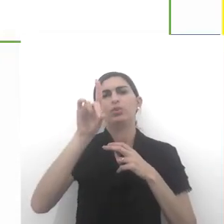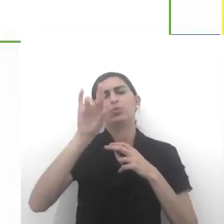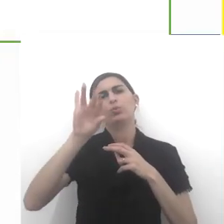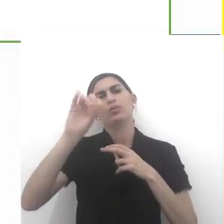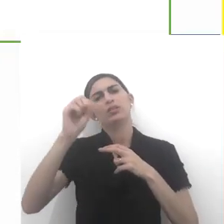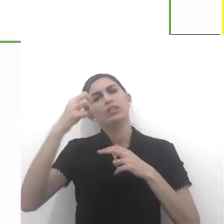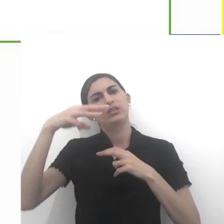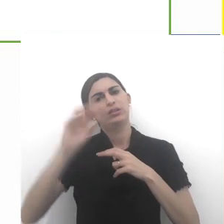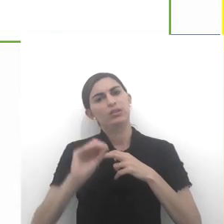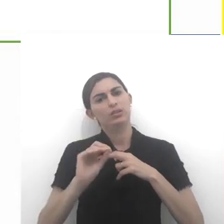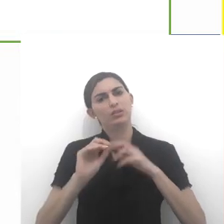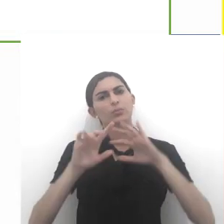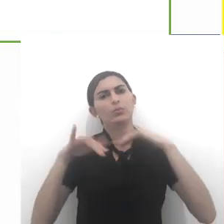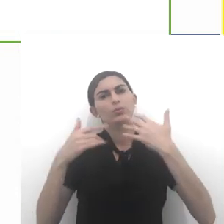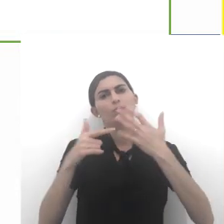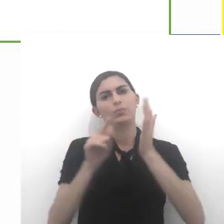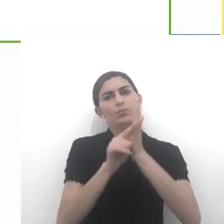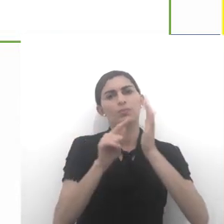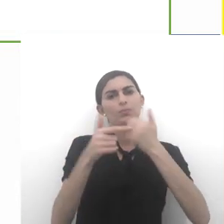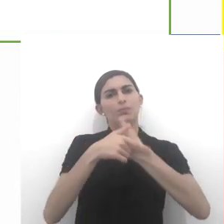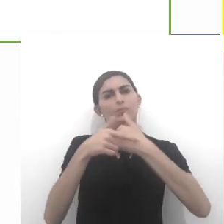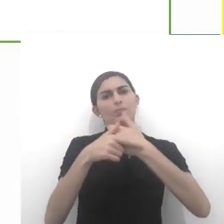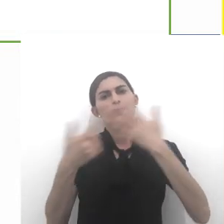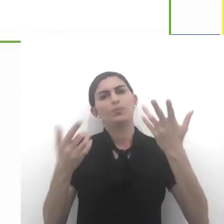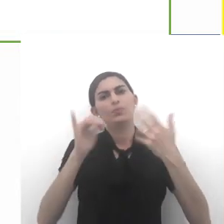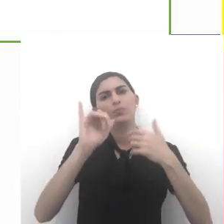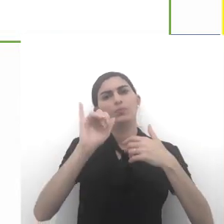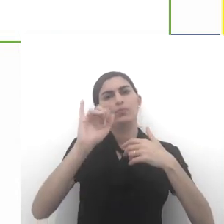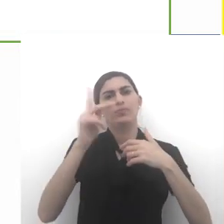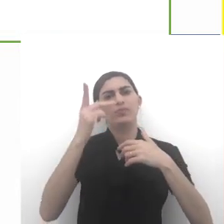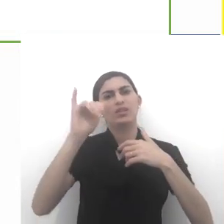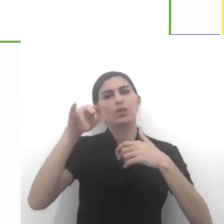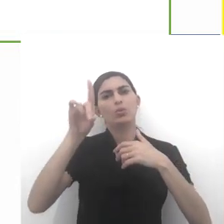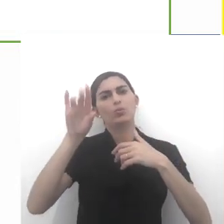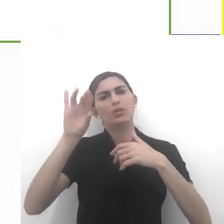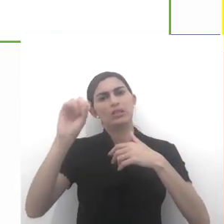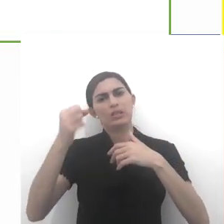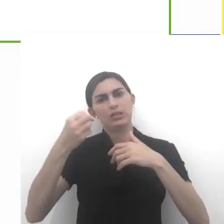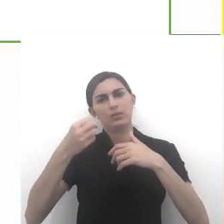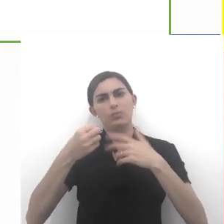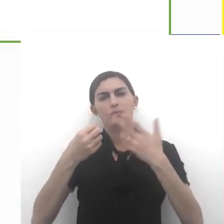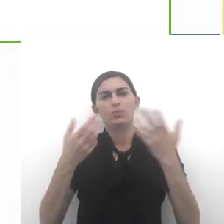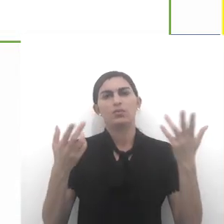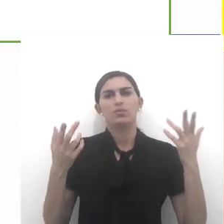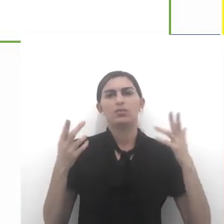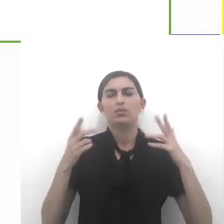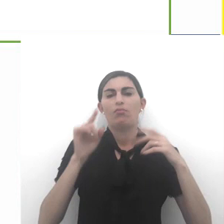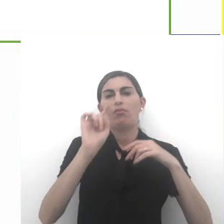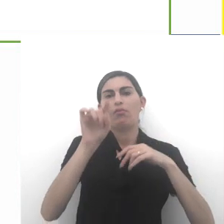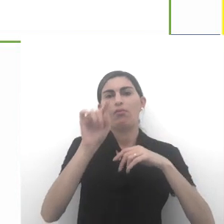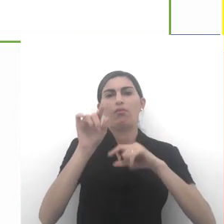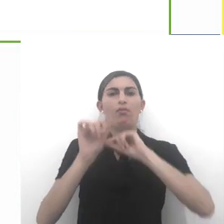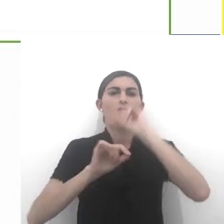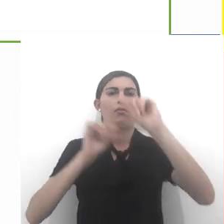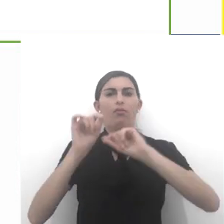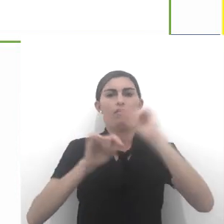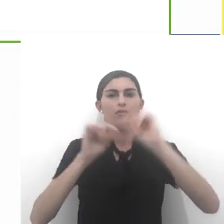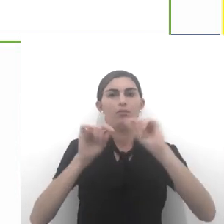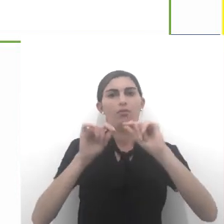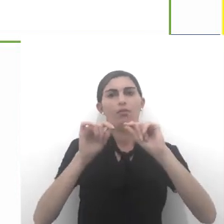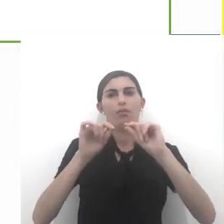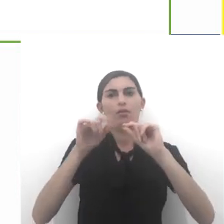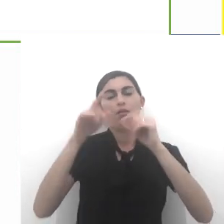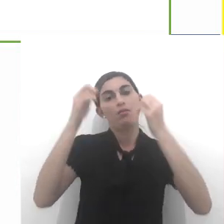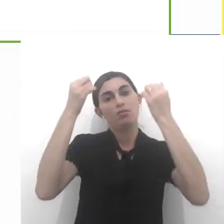aqui dois. Qual é o papel do líder do hinduísmo? Vamos ver. No hinduísmo, os